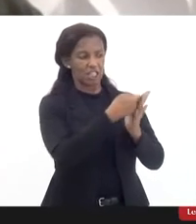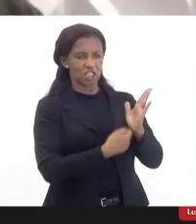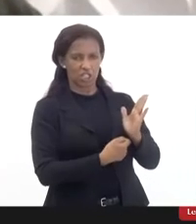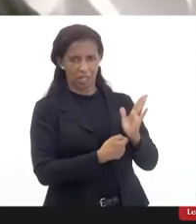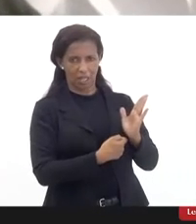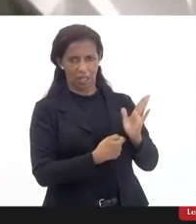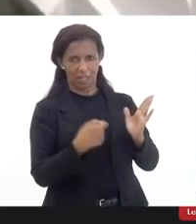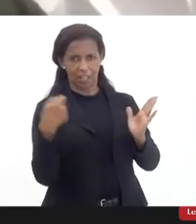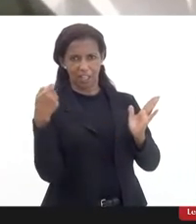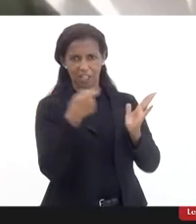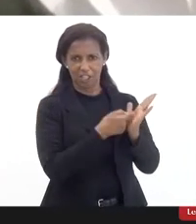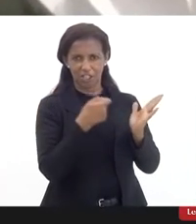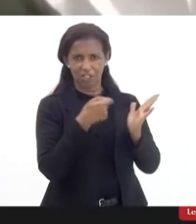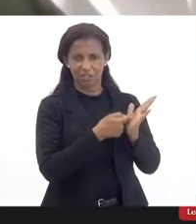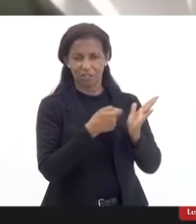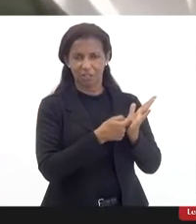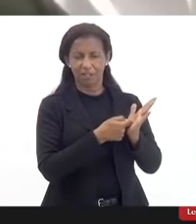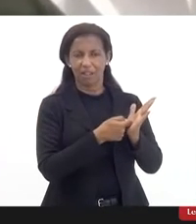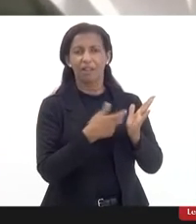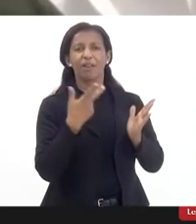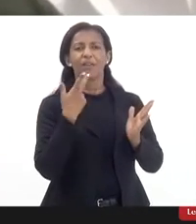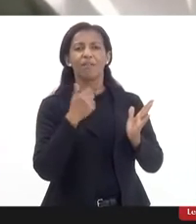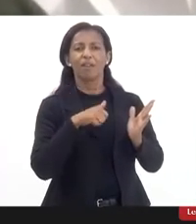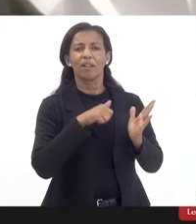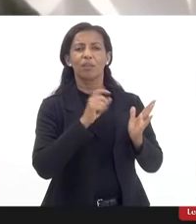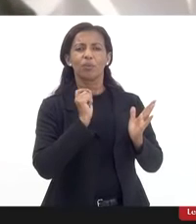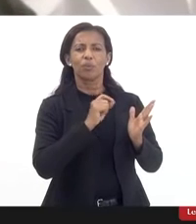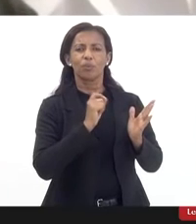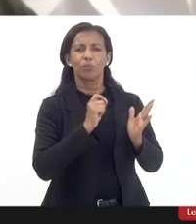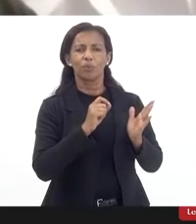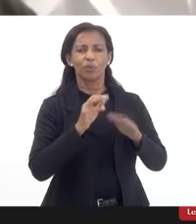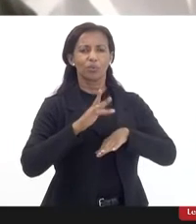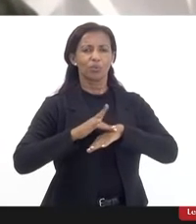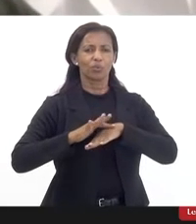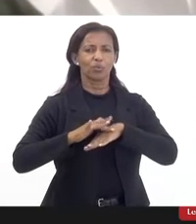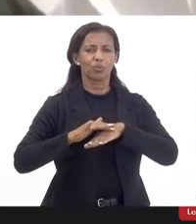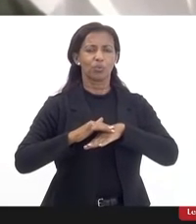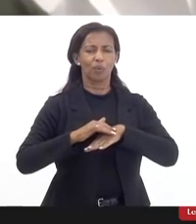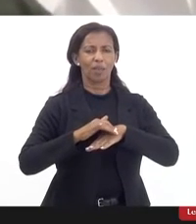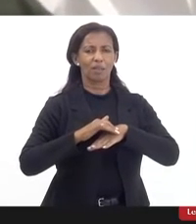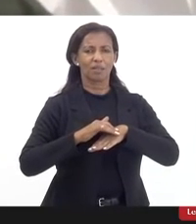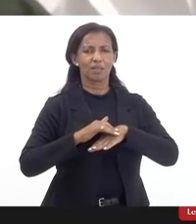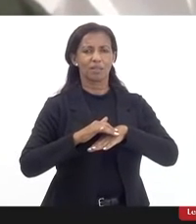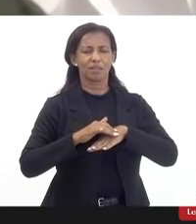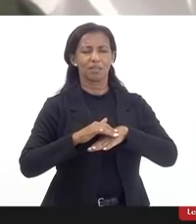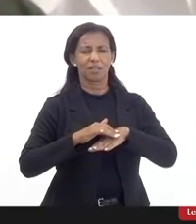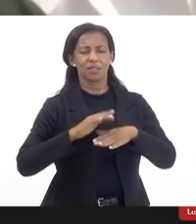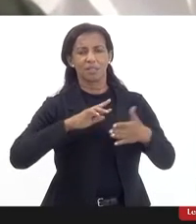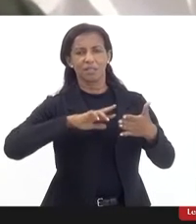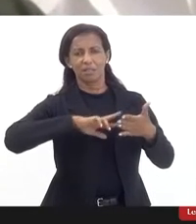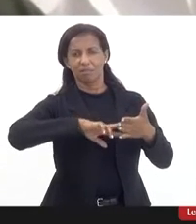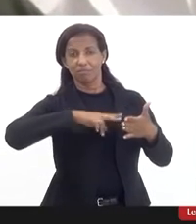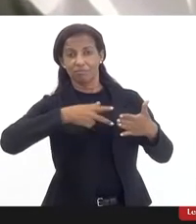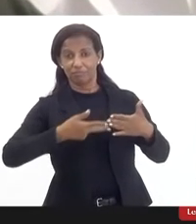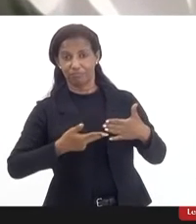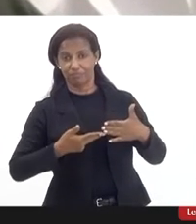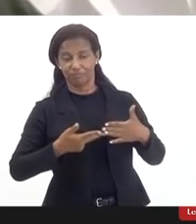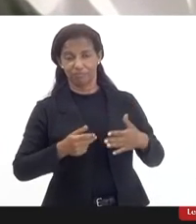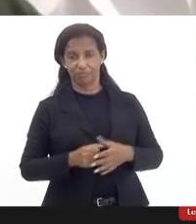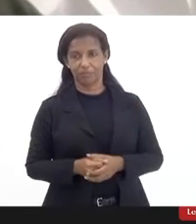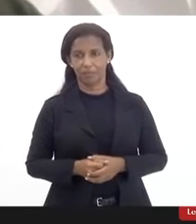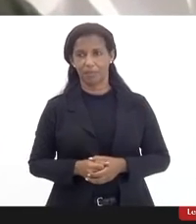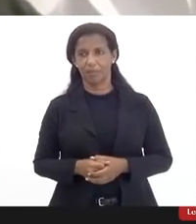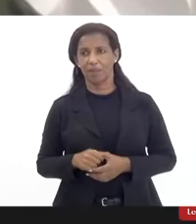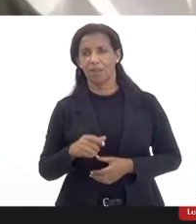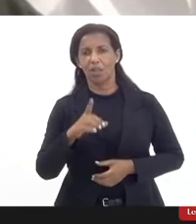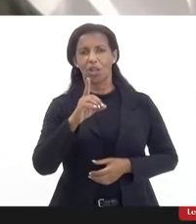editar atos considerando que sejam as doenças de caráter irreversível só para lhe dizer que a dona